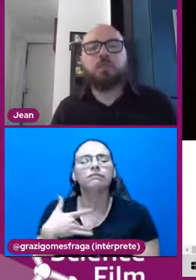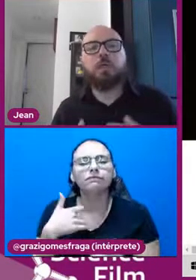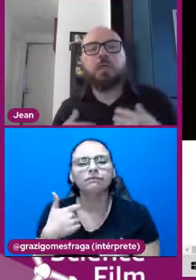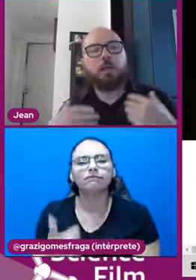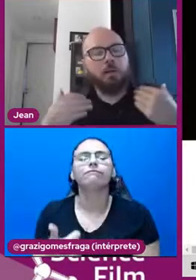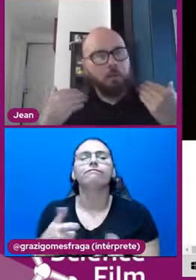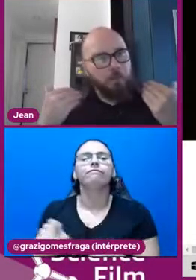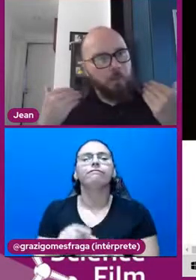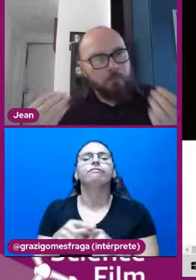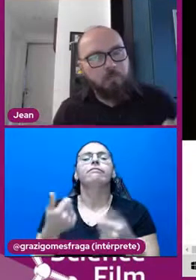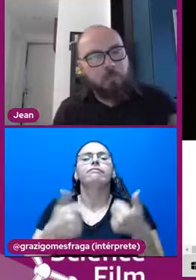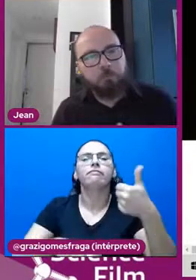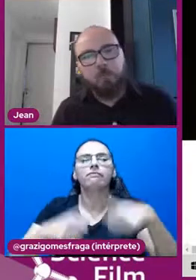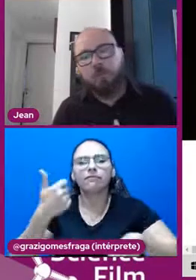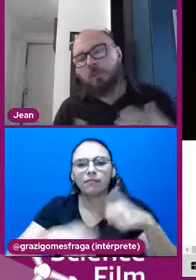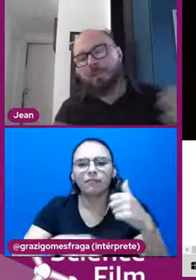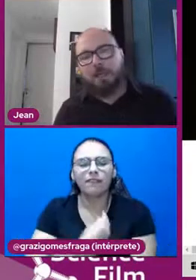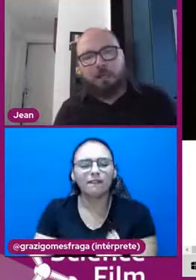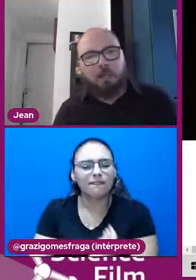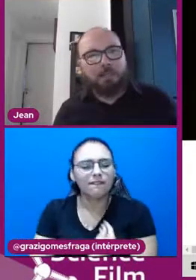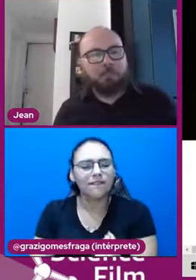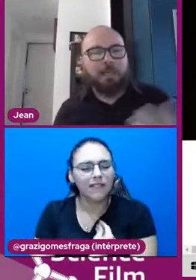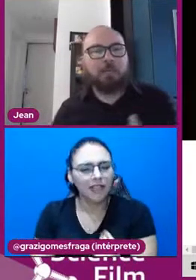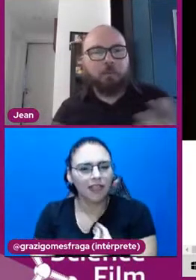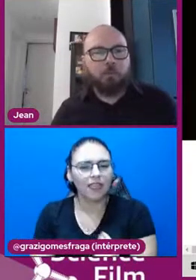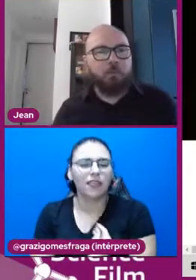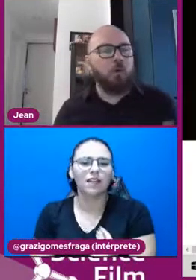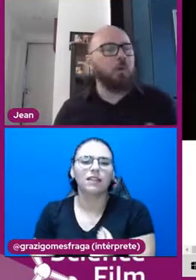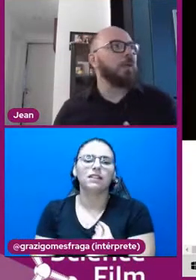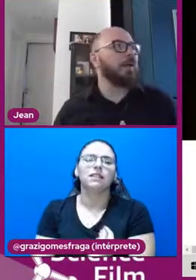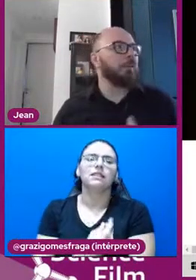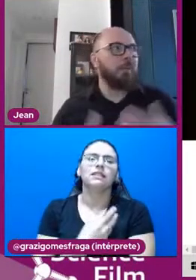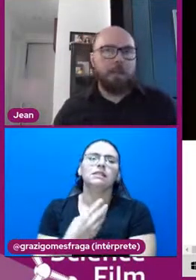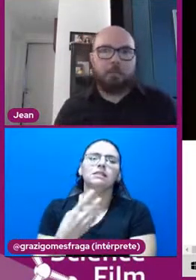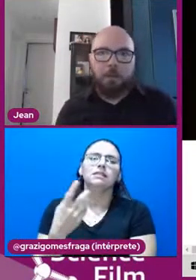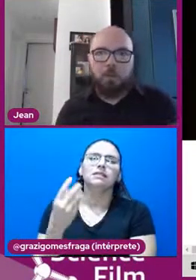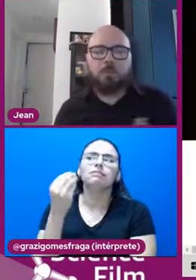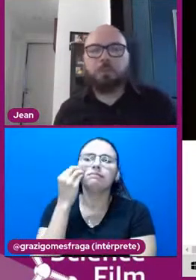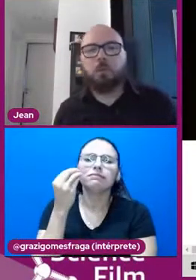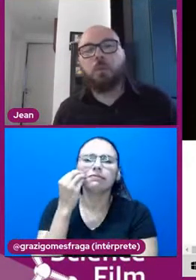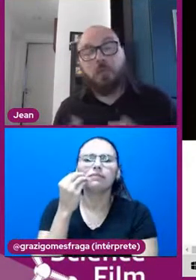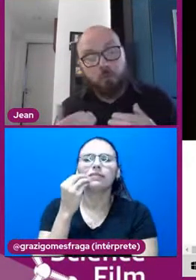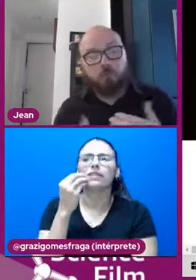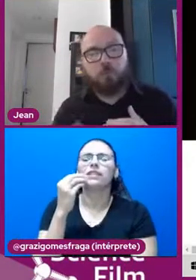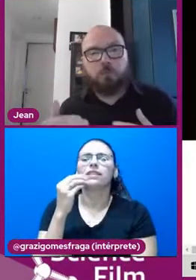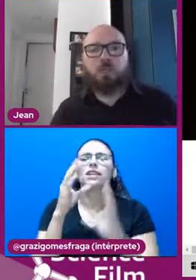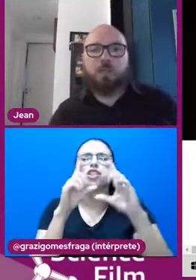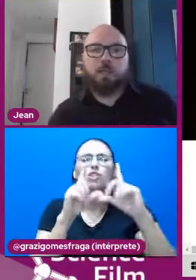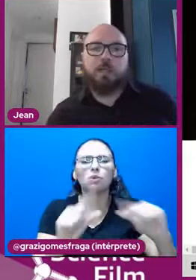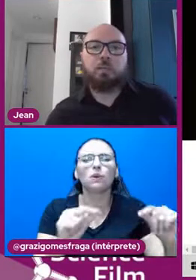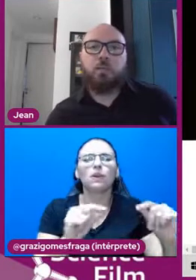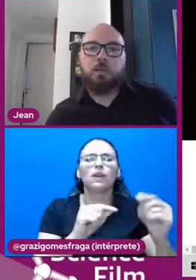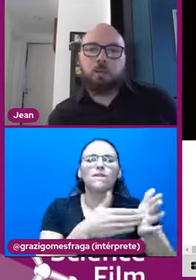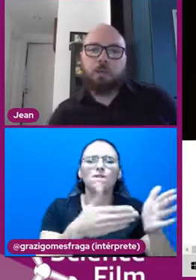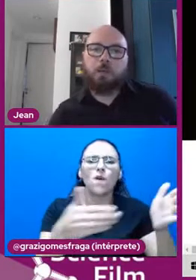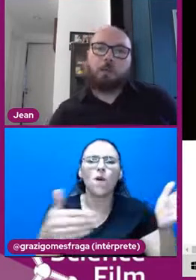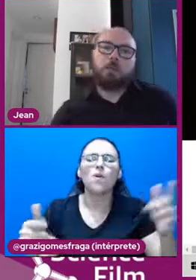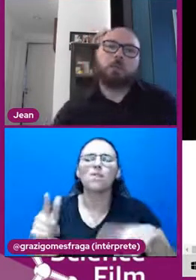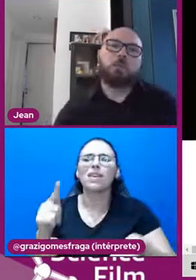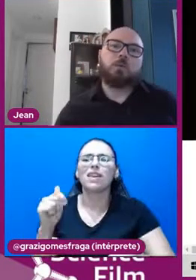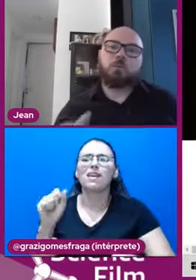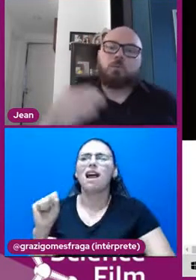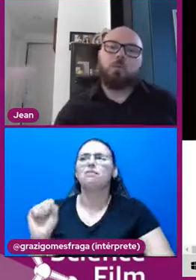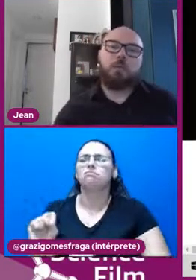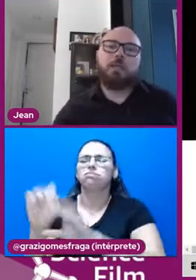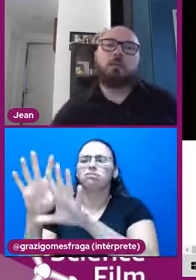de vida, enfim, tentar acabar com a fome, acabar com a emissão, reduzir a emissão de gás carbônico, né?